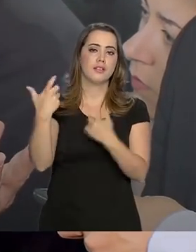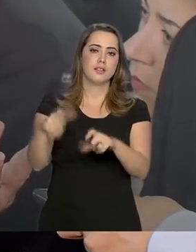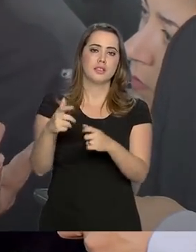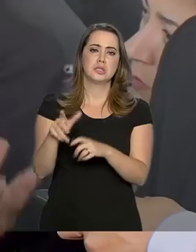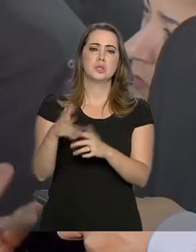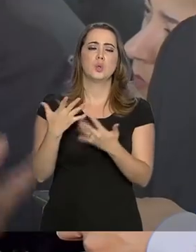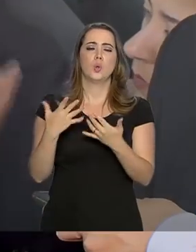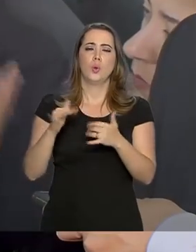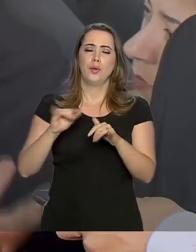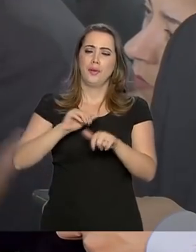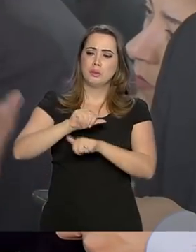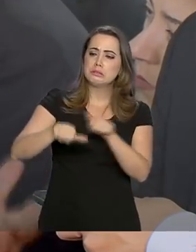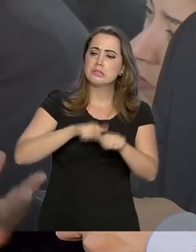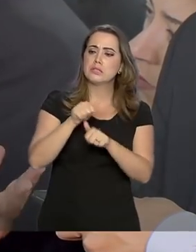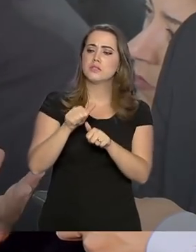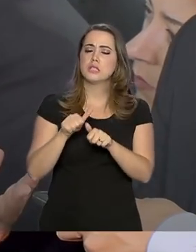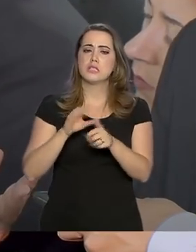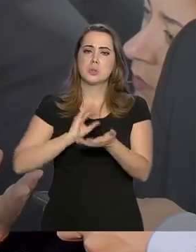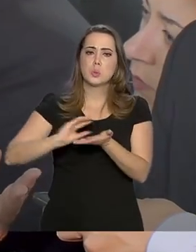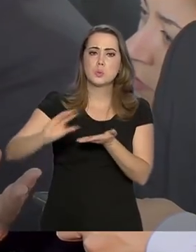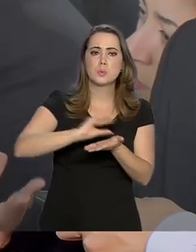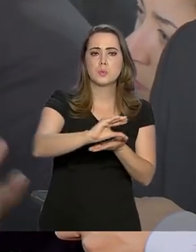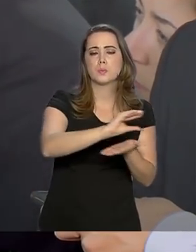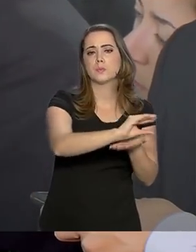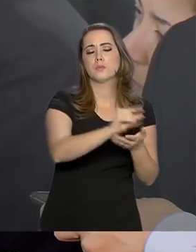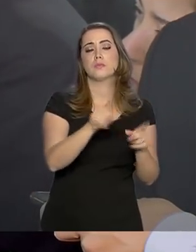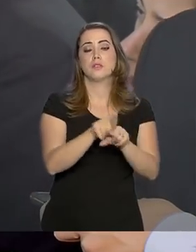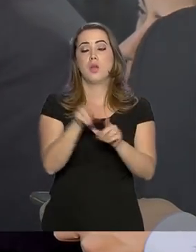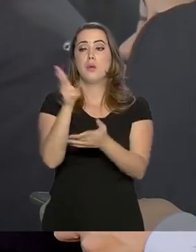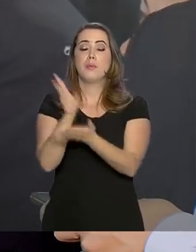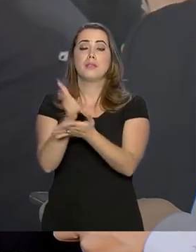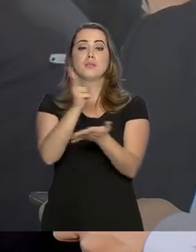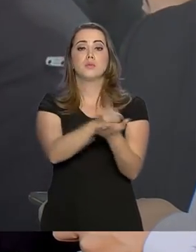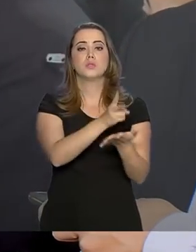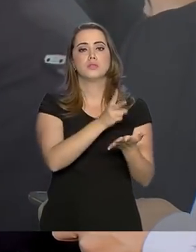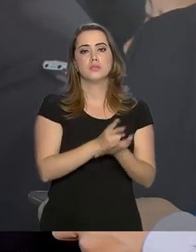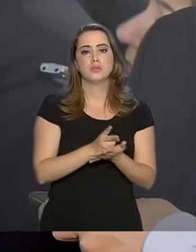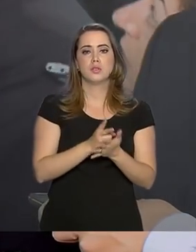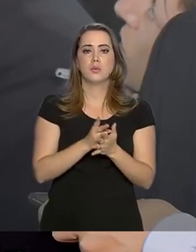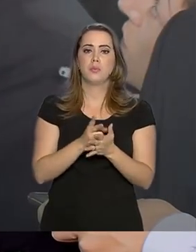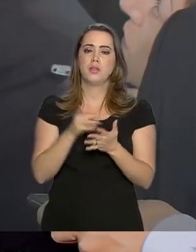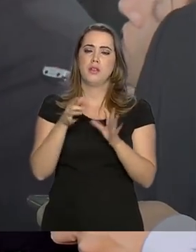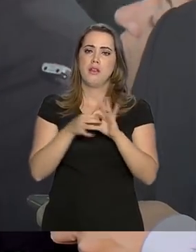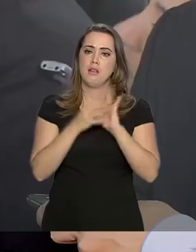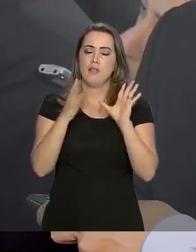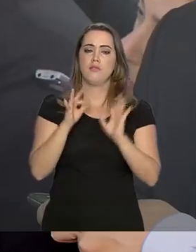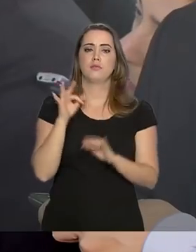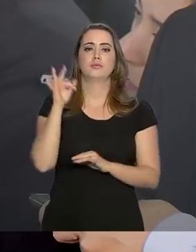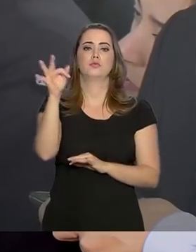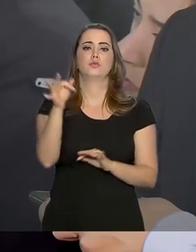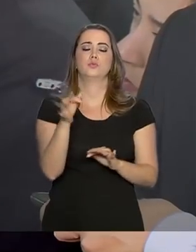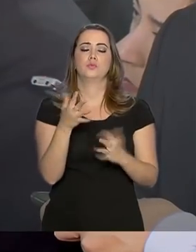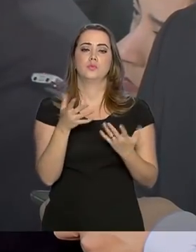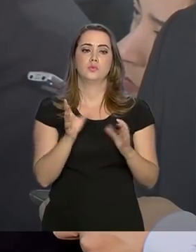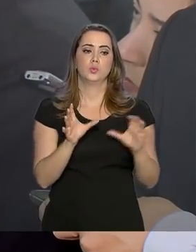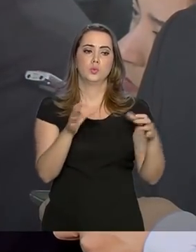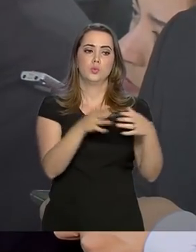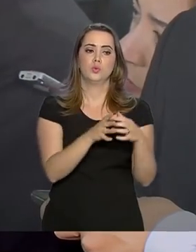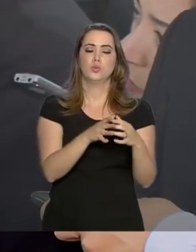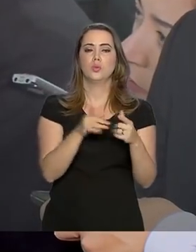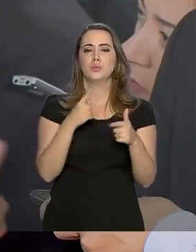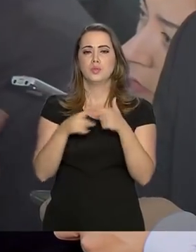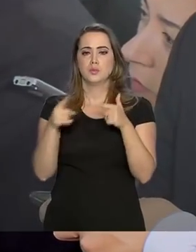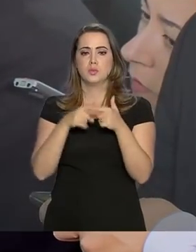perverso de transferência de renda, como ao mesmo tempo livrar as futuras gerações dessa